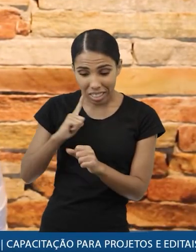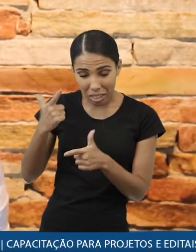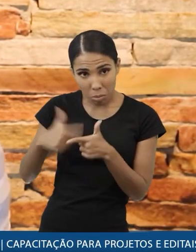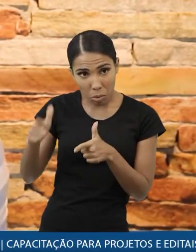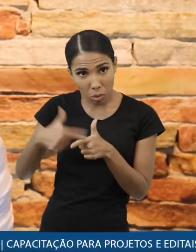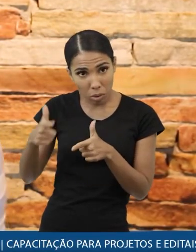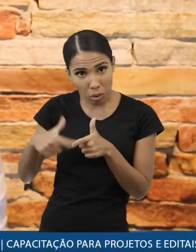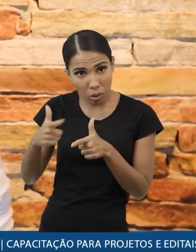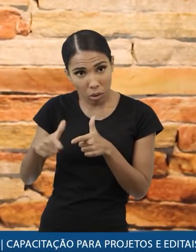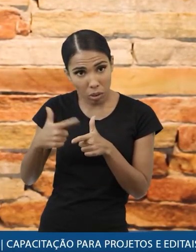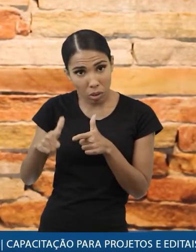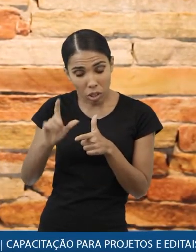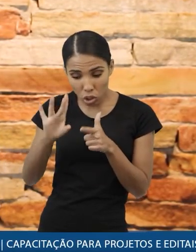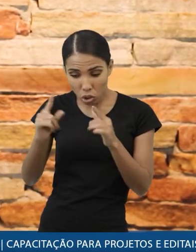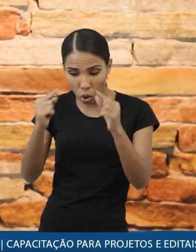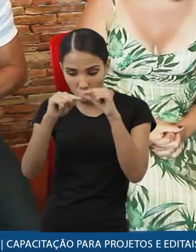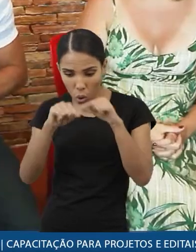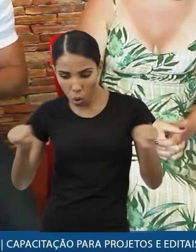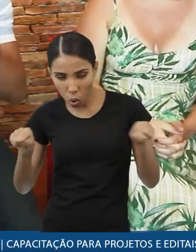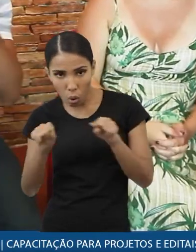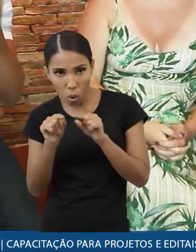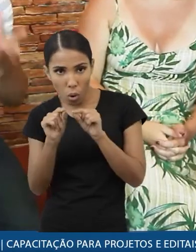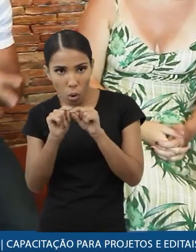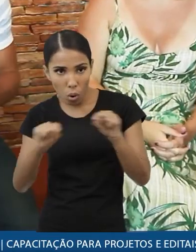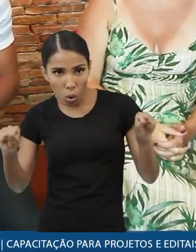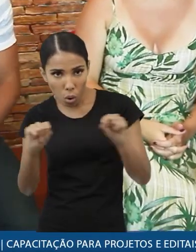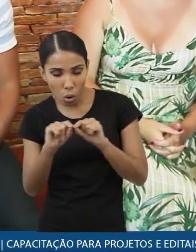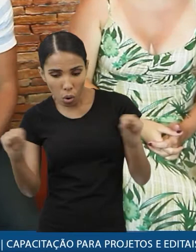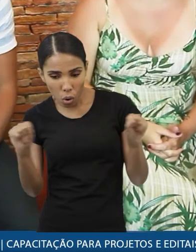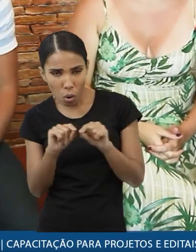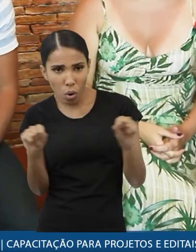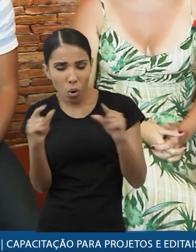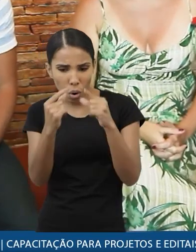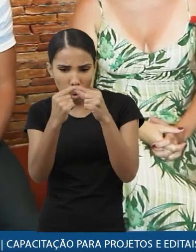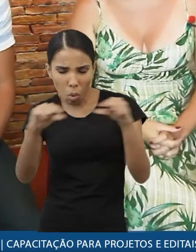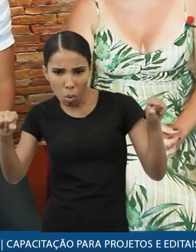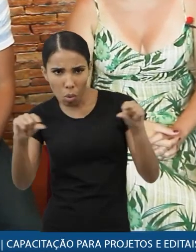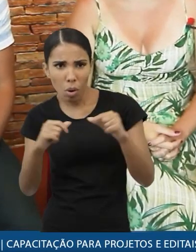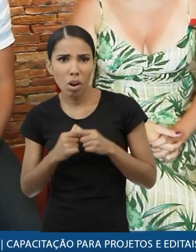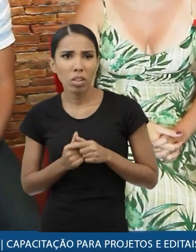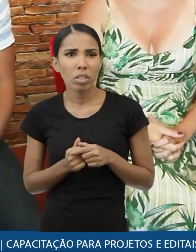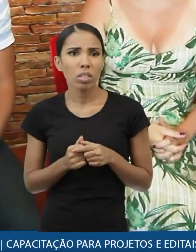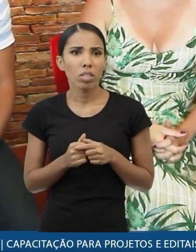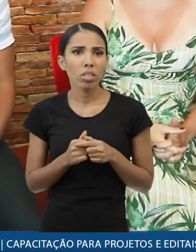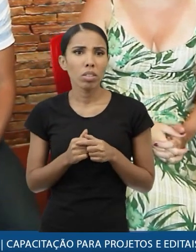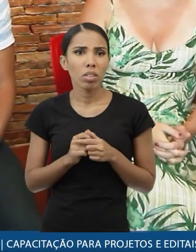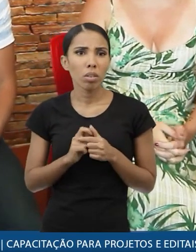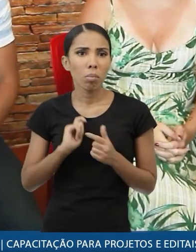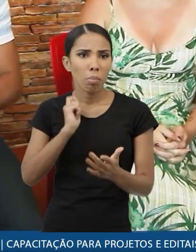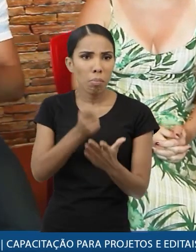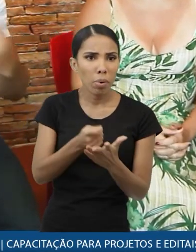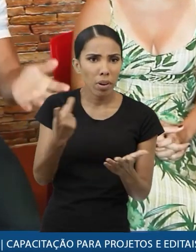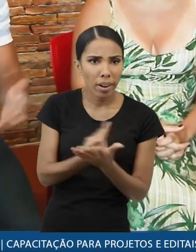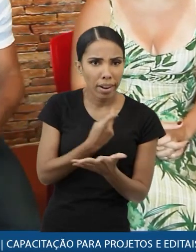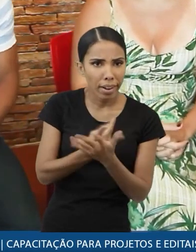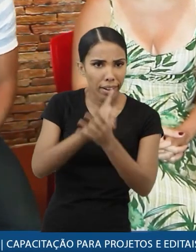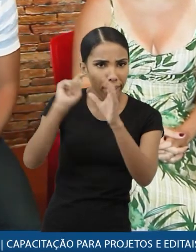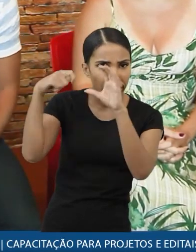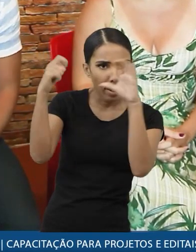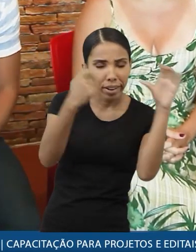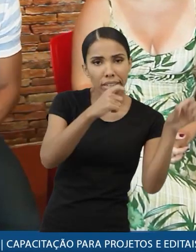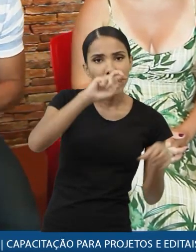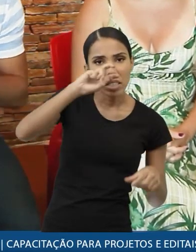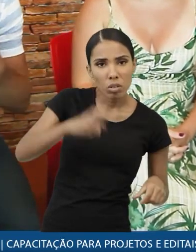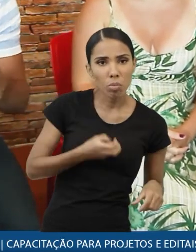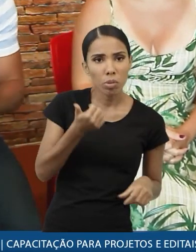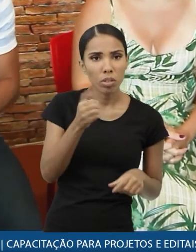com algum item você acaba sendo penalizado naquele item ou o glosado que é uma palavra que no geral se usa você pagou errado um cenógrafo